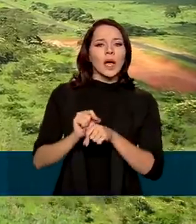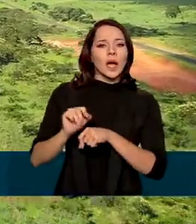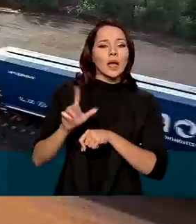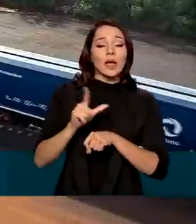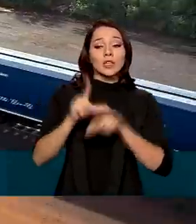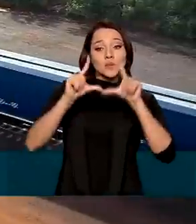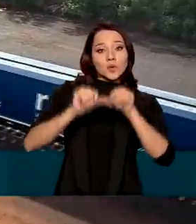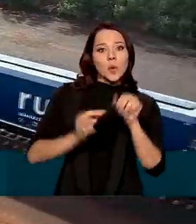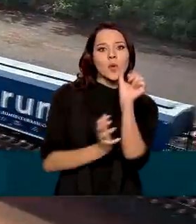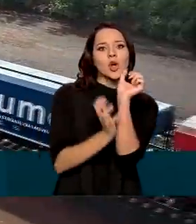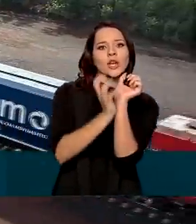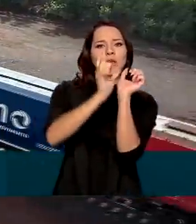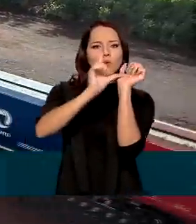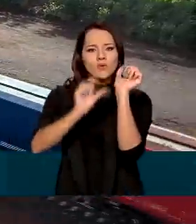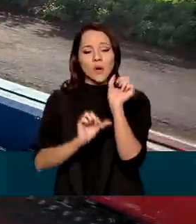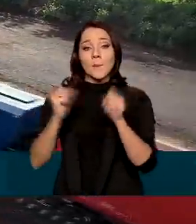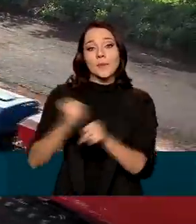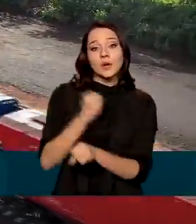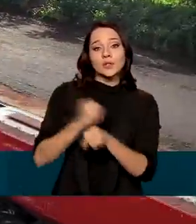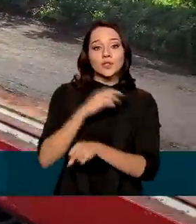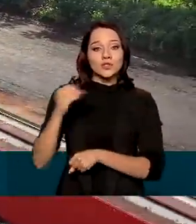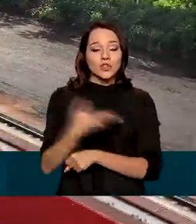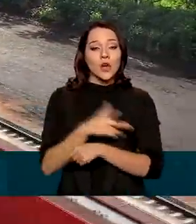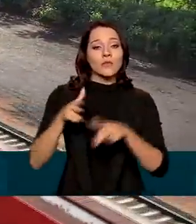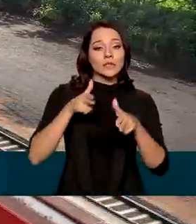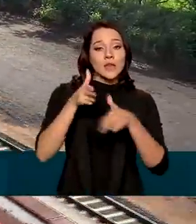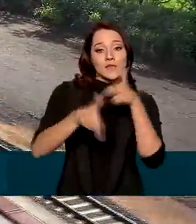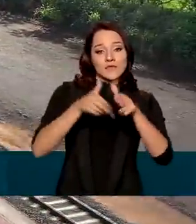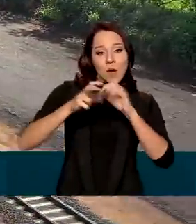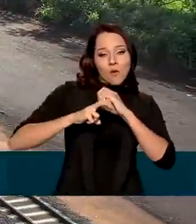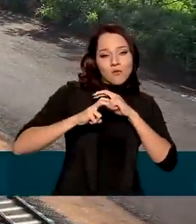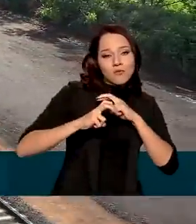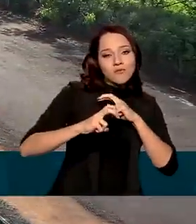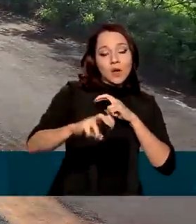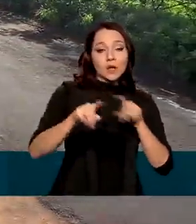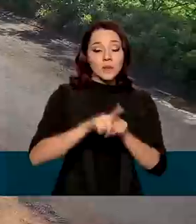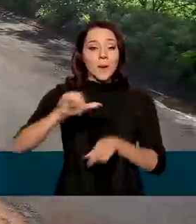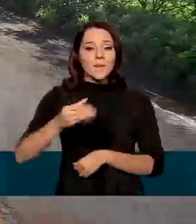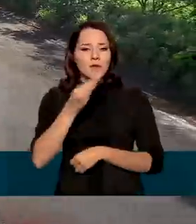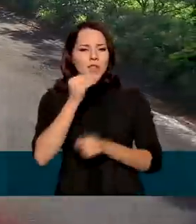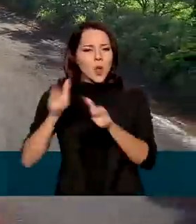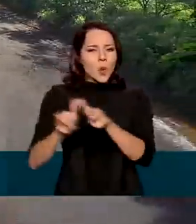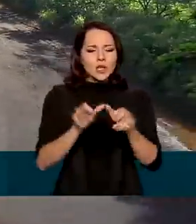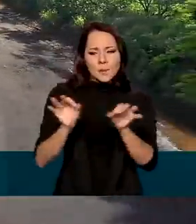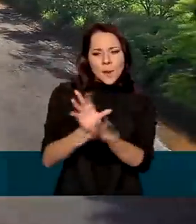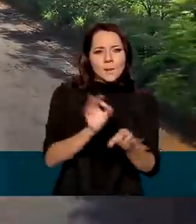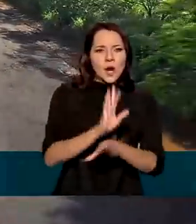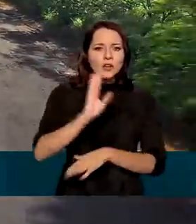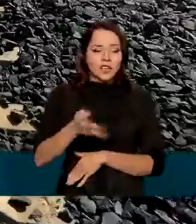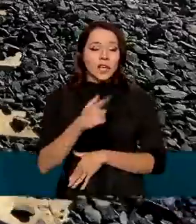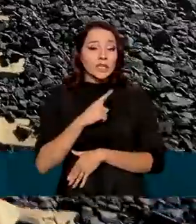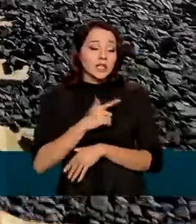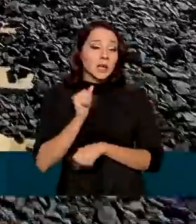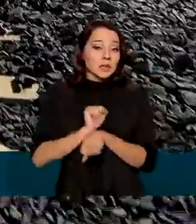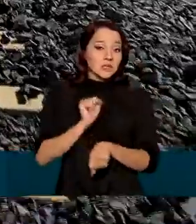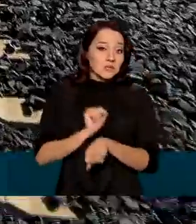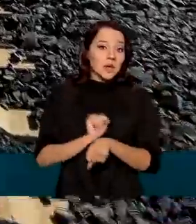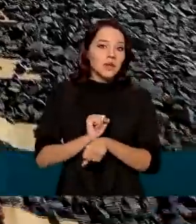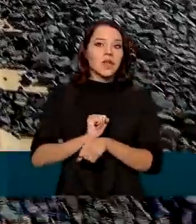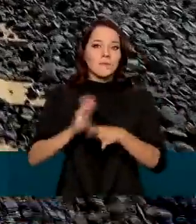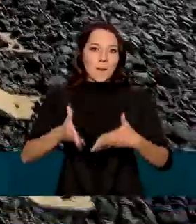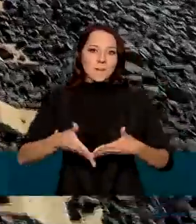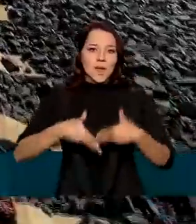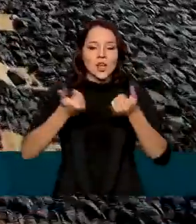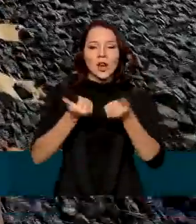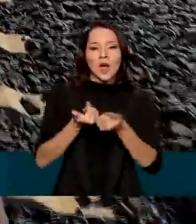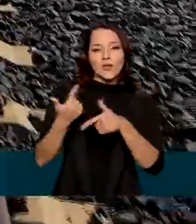reduzir a burocracia para a construção de novas ferrovias e também buscar aproveitar trechos que já estão prontos e estão ociosos e melhorar